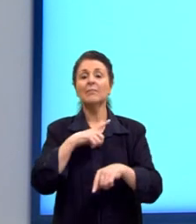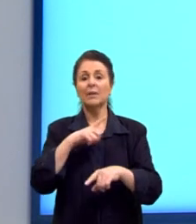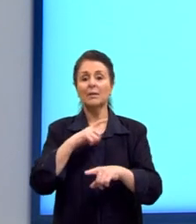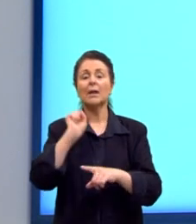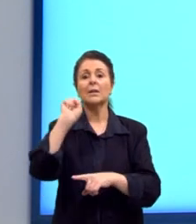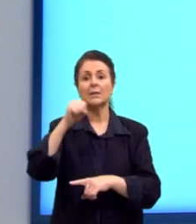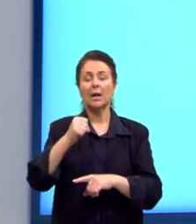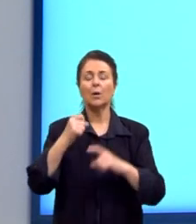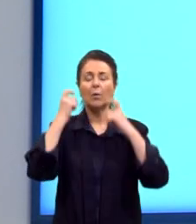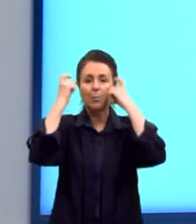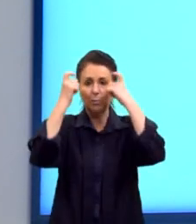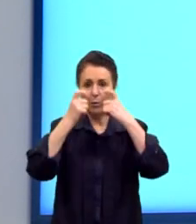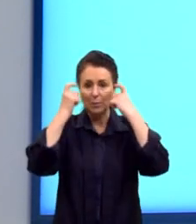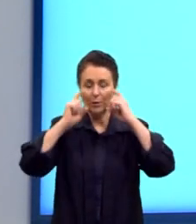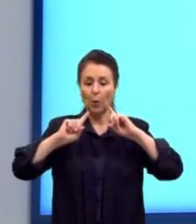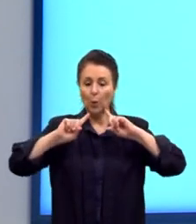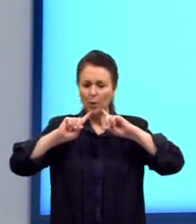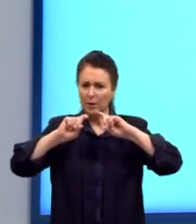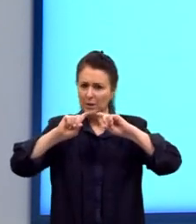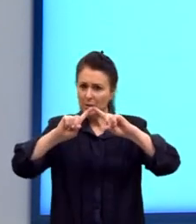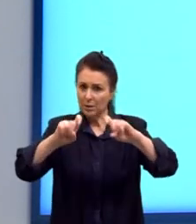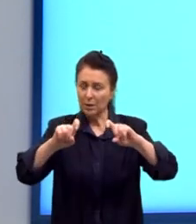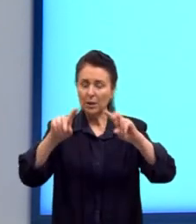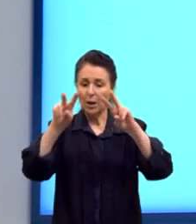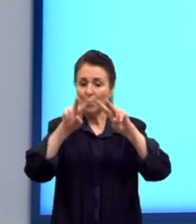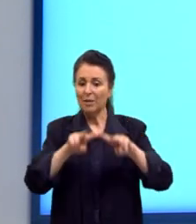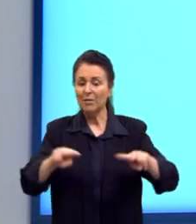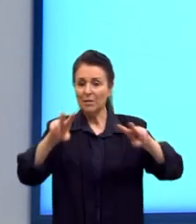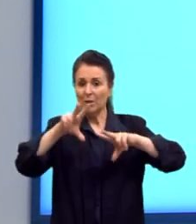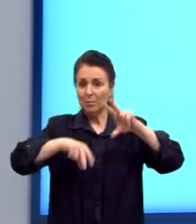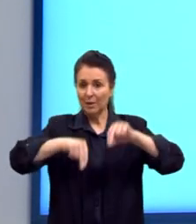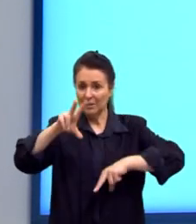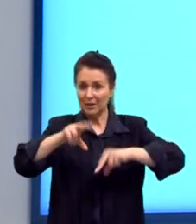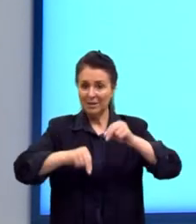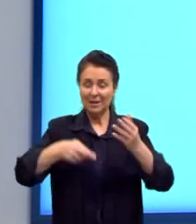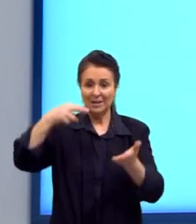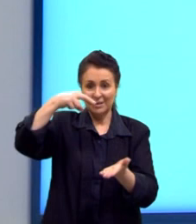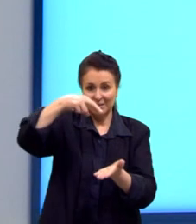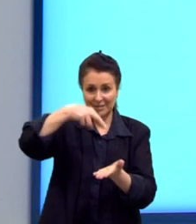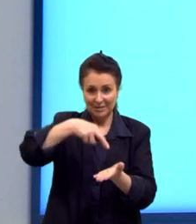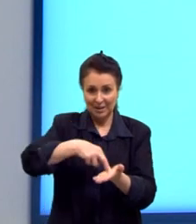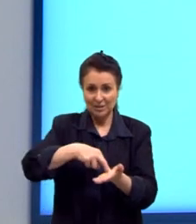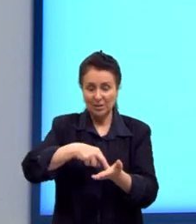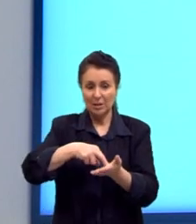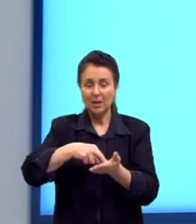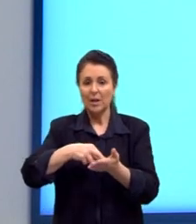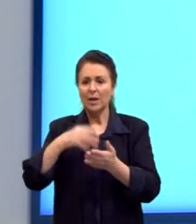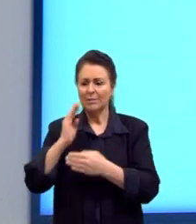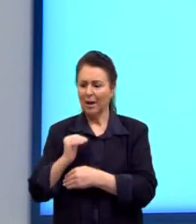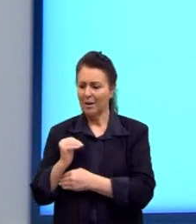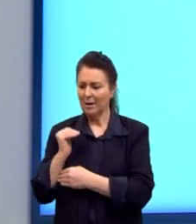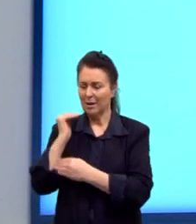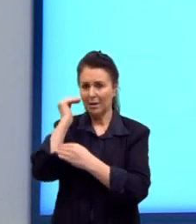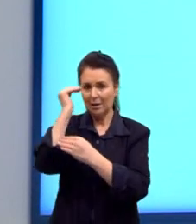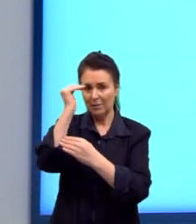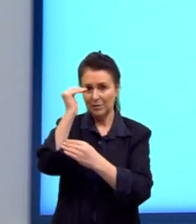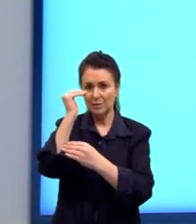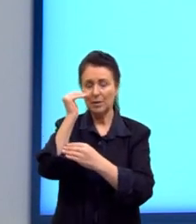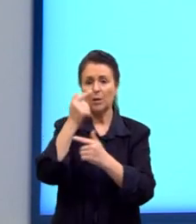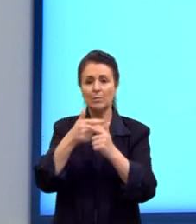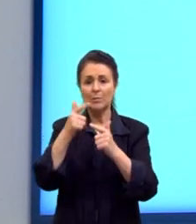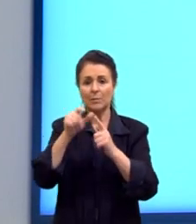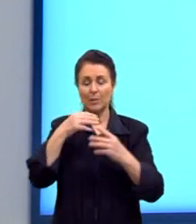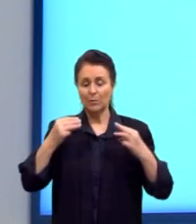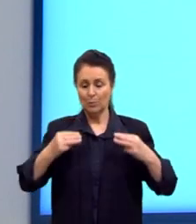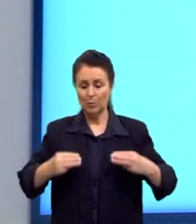uma preocupação crítica. Ele tem uma visão materialista da realidade. Dá ênfase nos problemas morais e sociais.